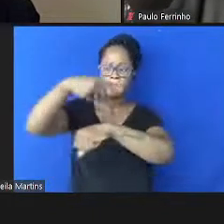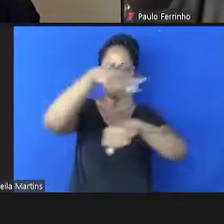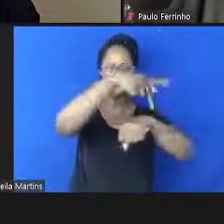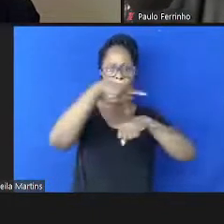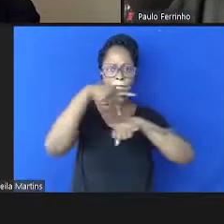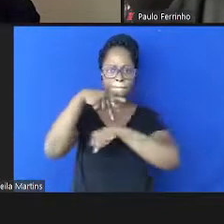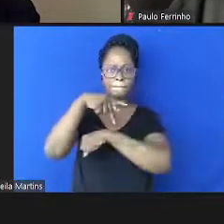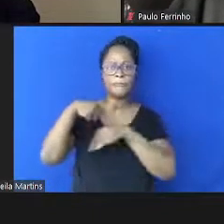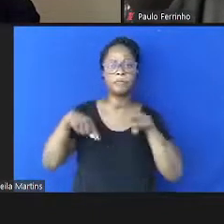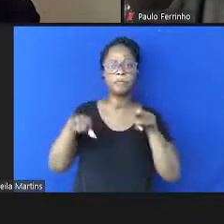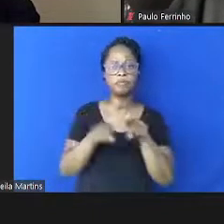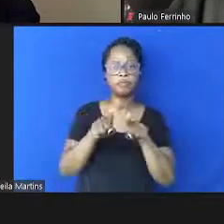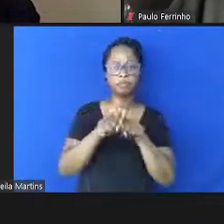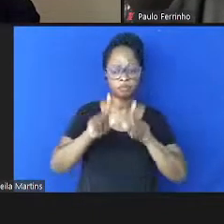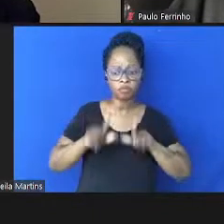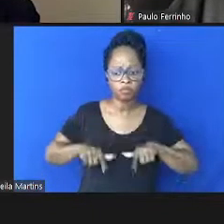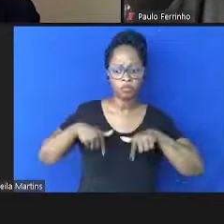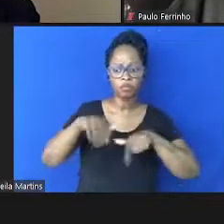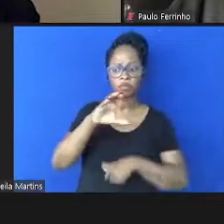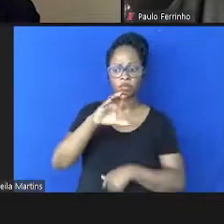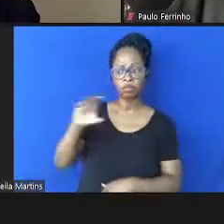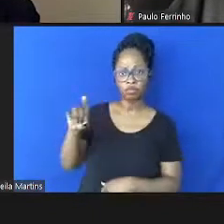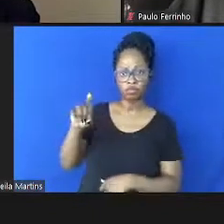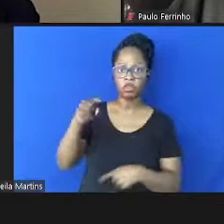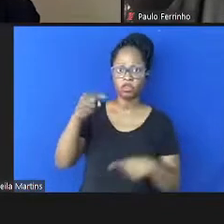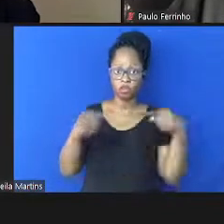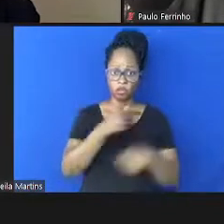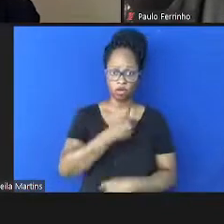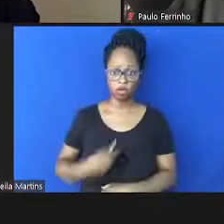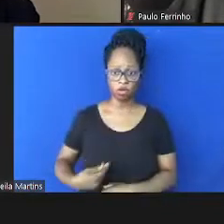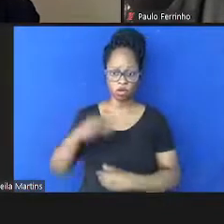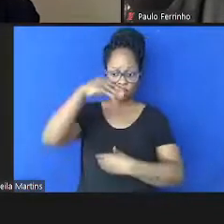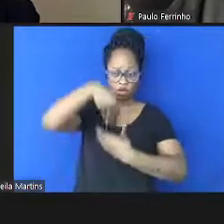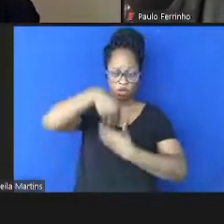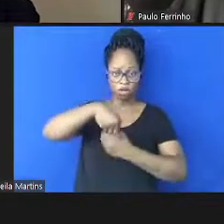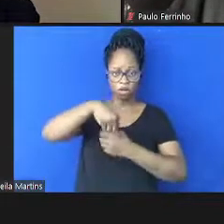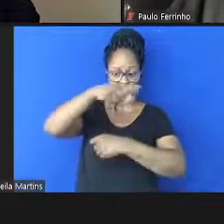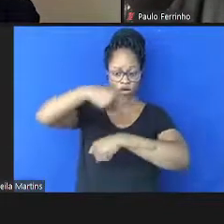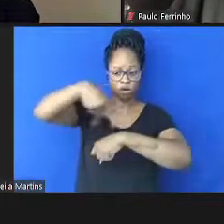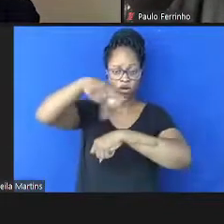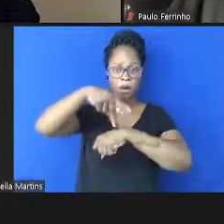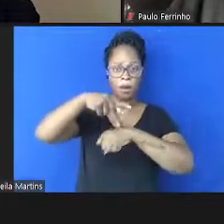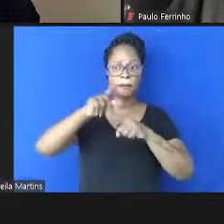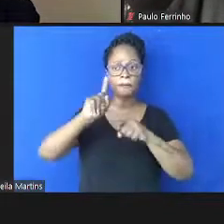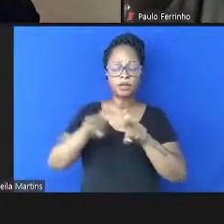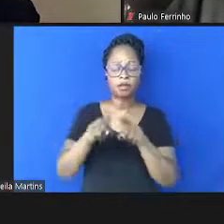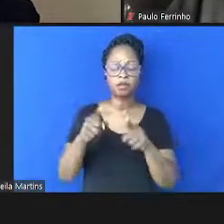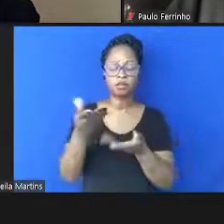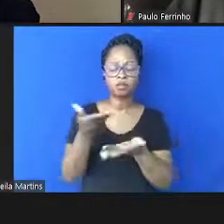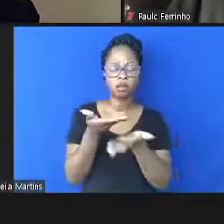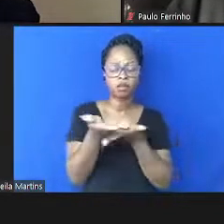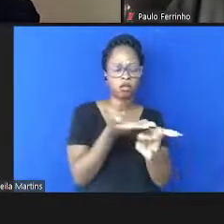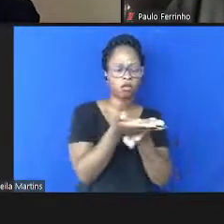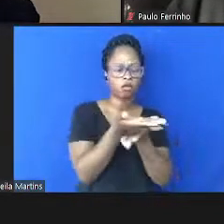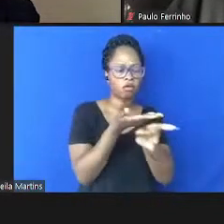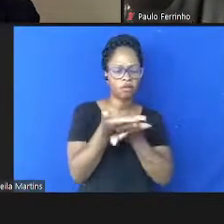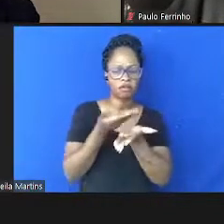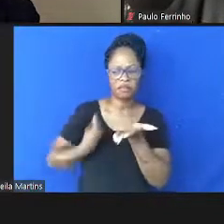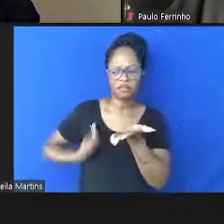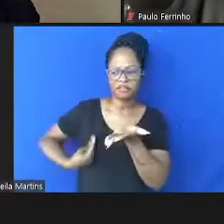mecanismos de coordenação de políticas públicas dentro dos países mais articulados, mais participativos, mais